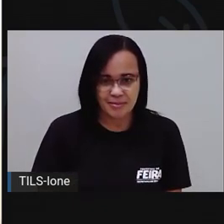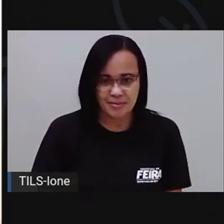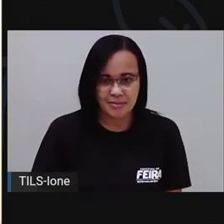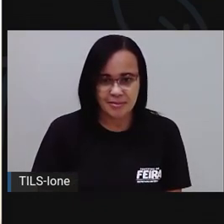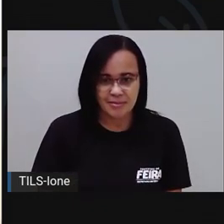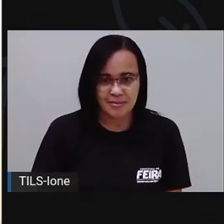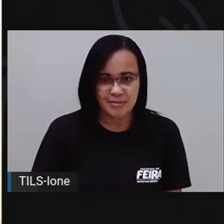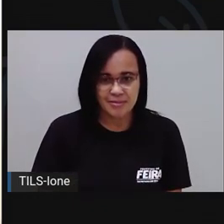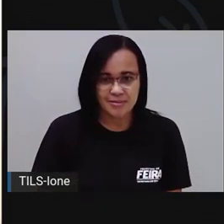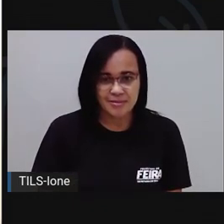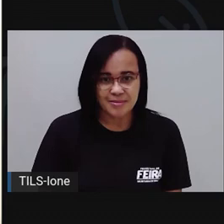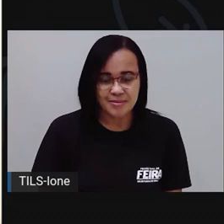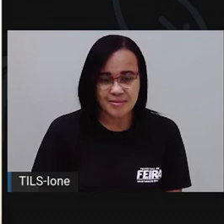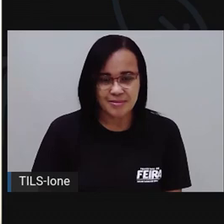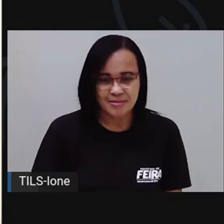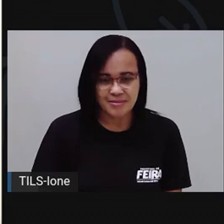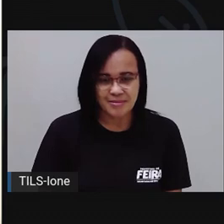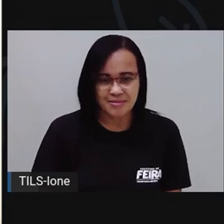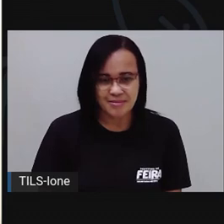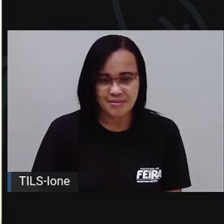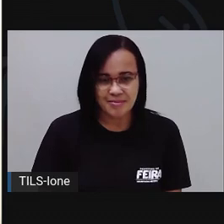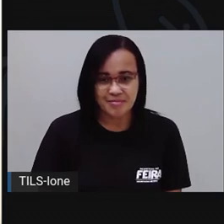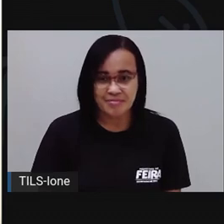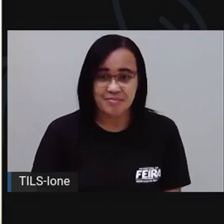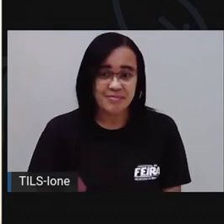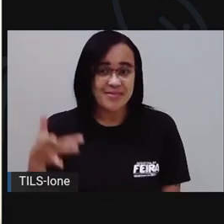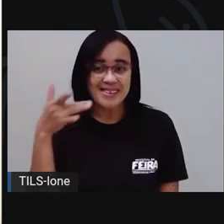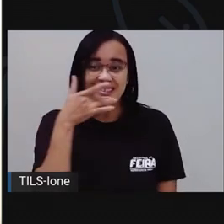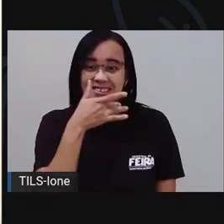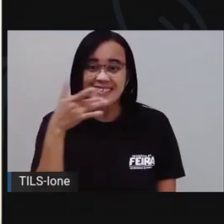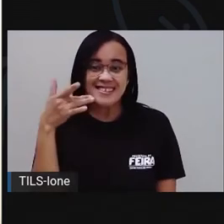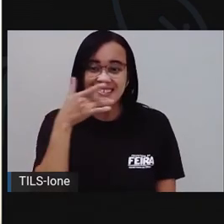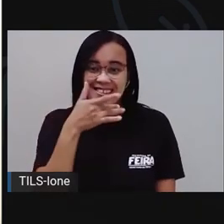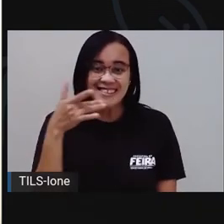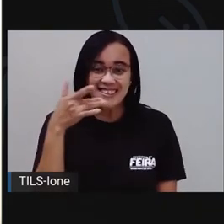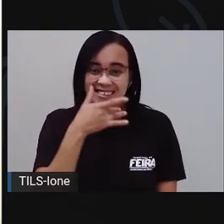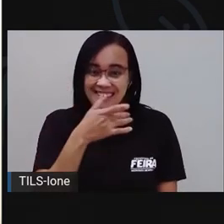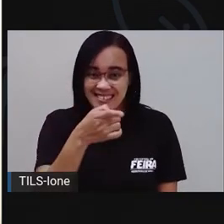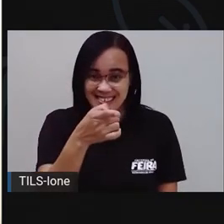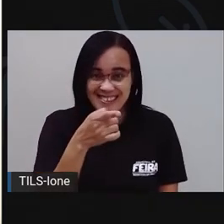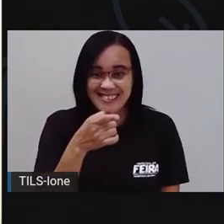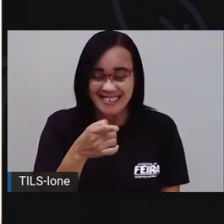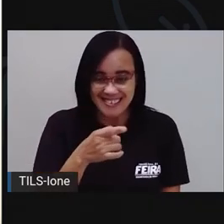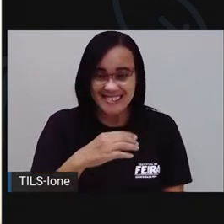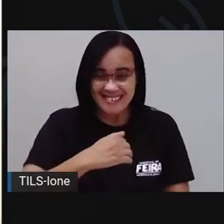Olha só que delícia de cuscuz.